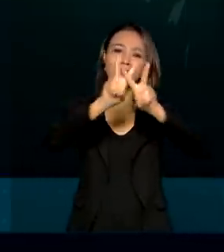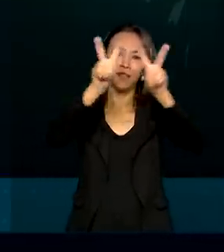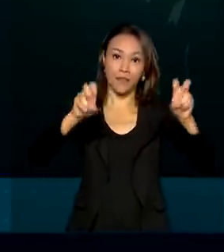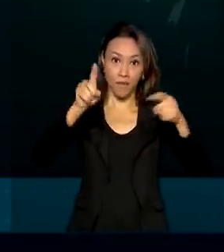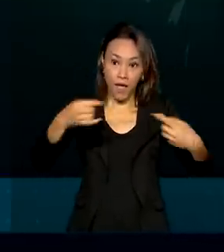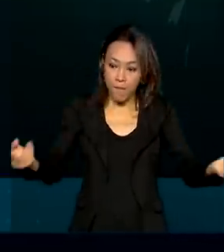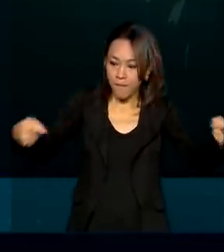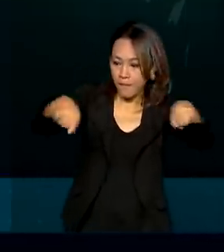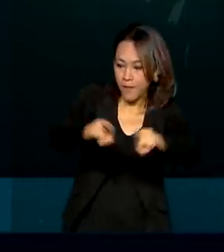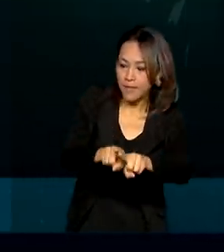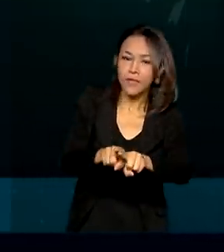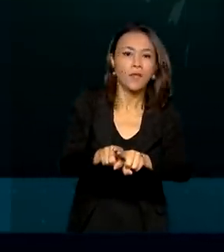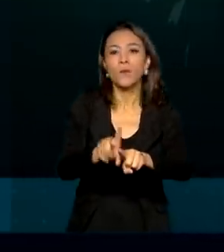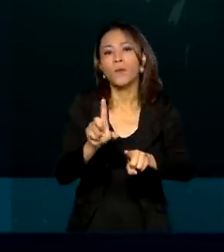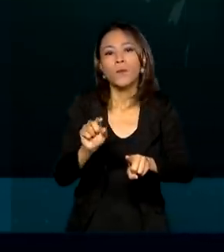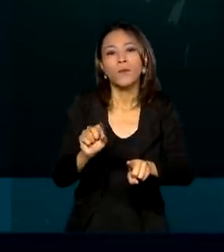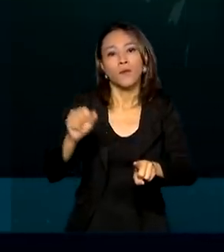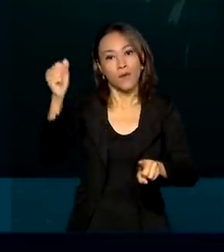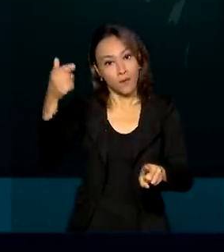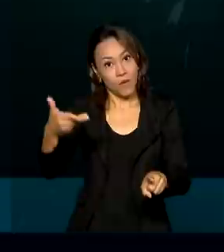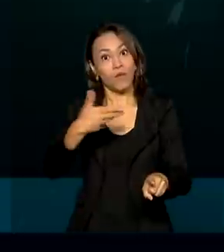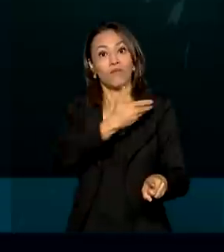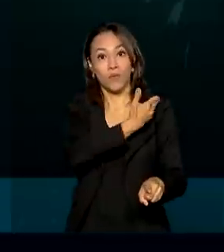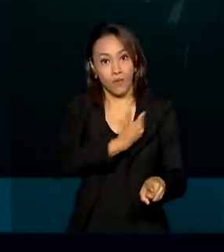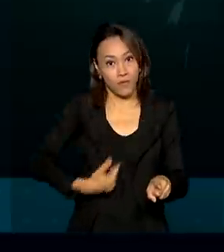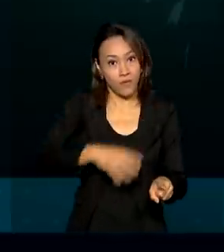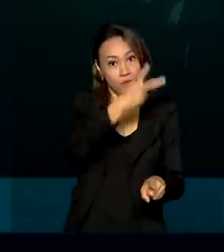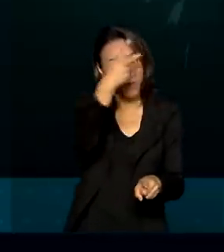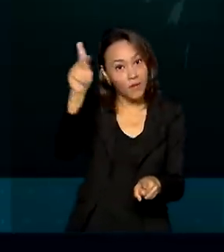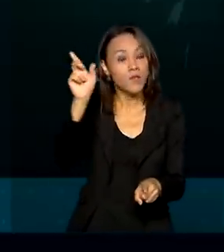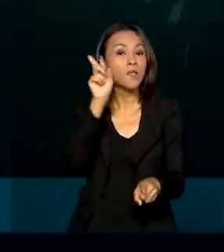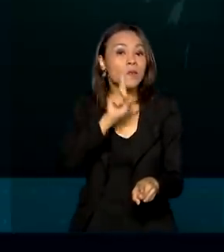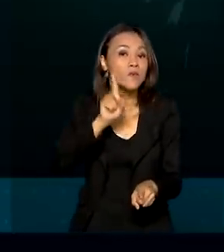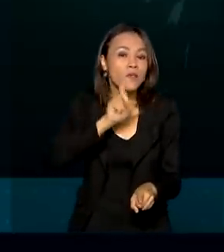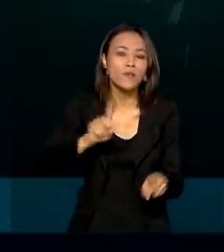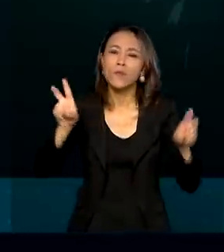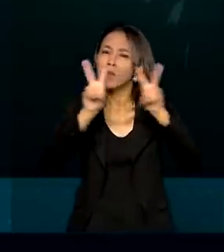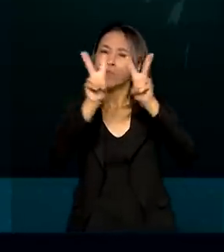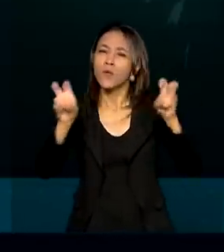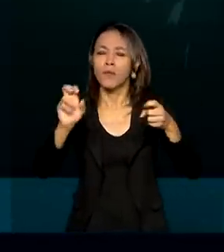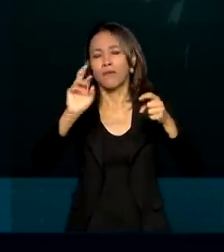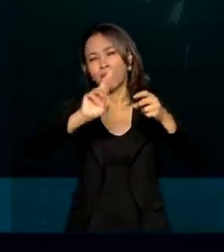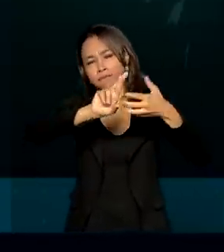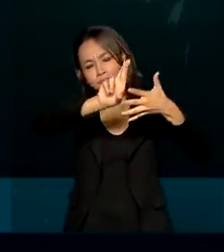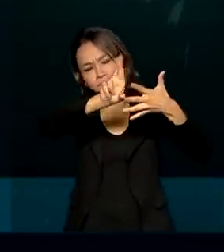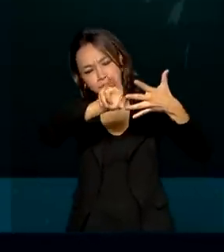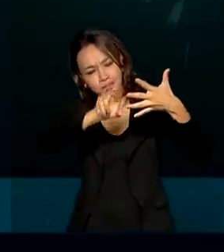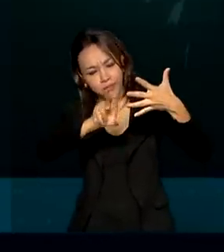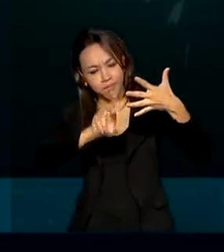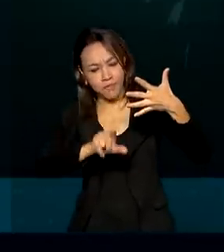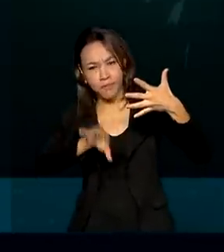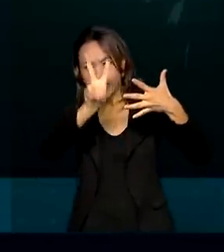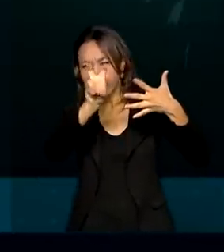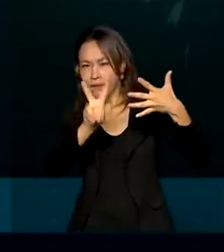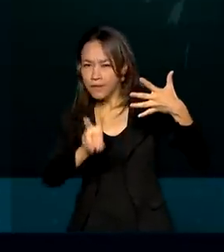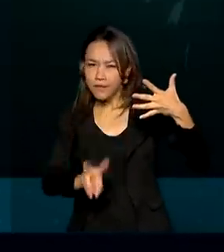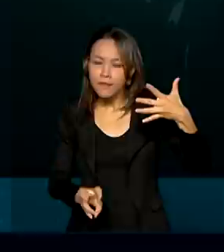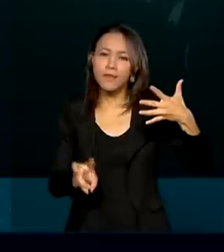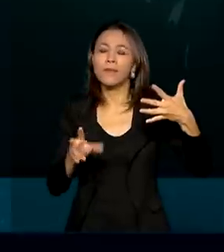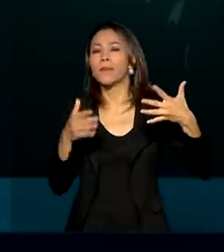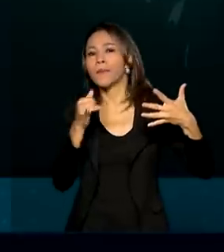estabelecer com o governo que se inicia, dos Estados Unidos, para tratar dos diversos temas. Dentre eles, aqueles recursos